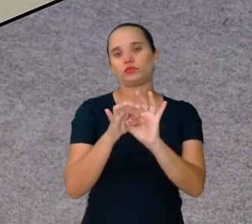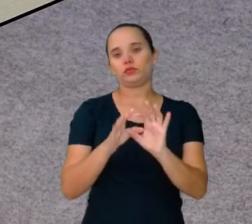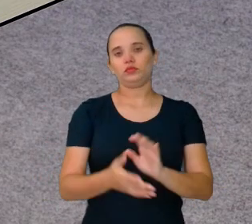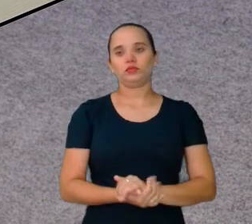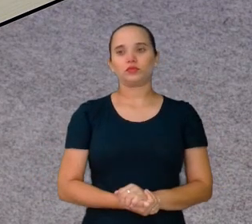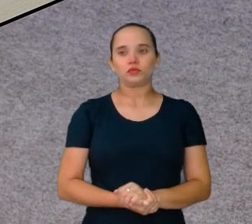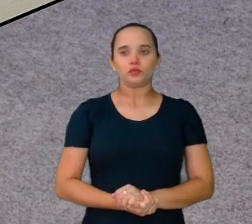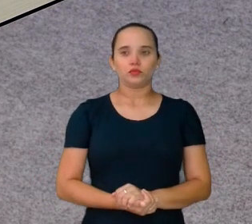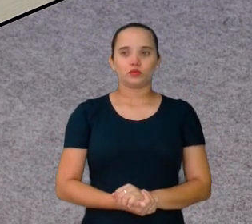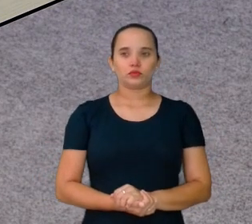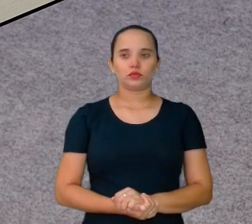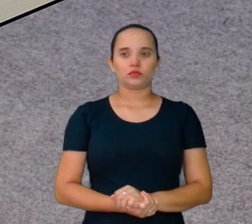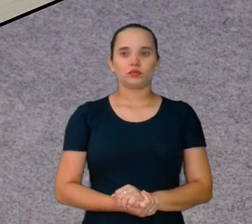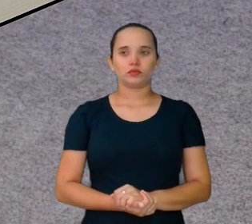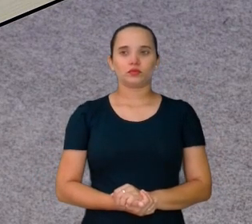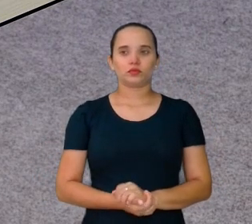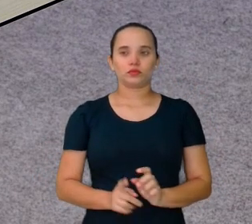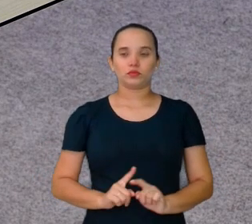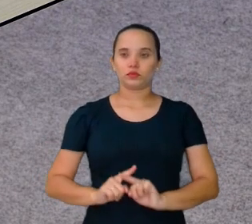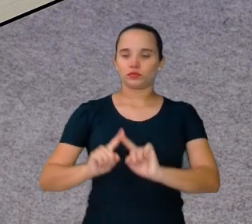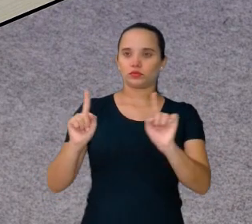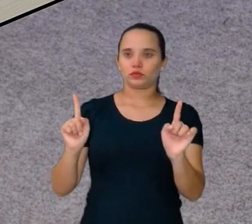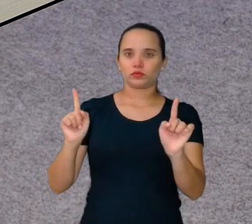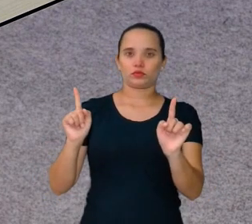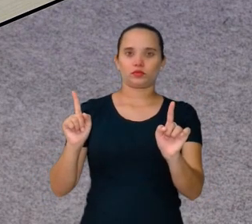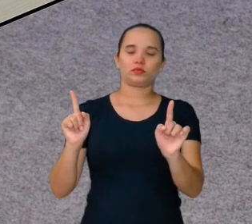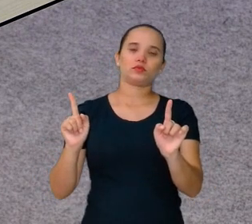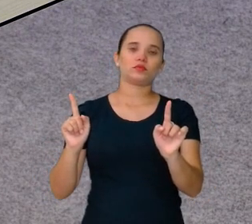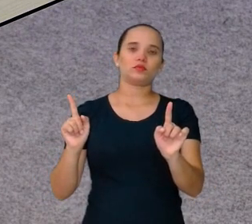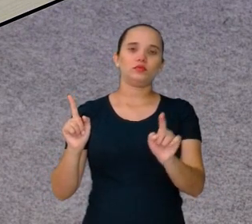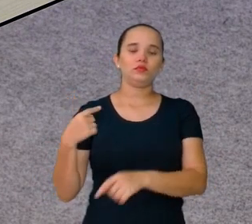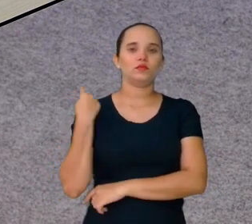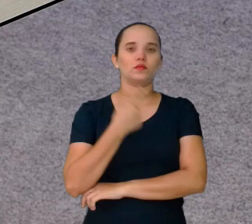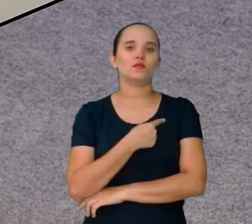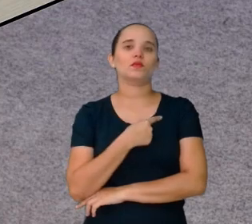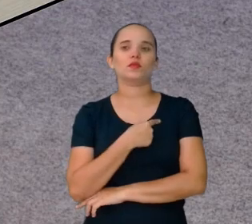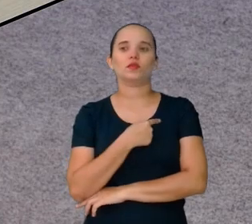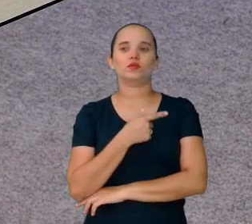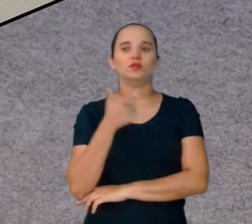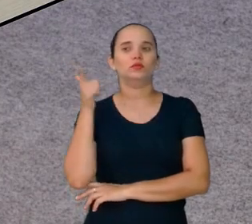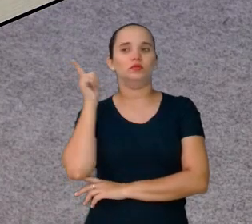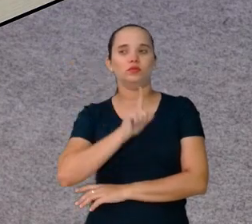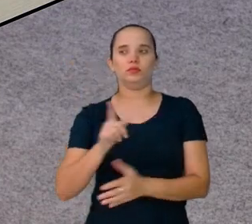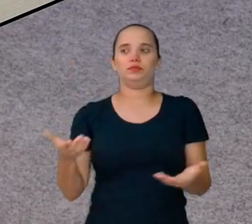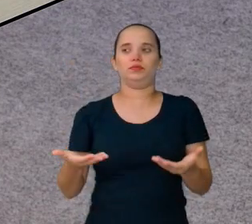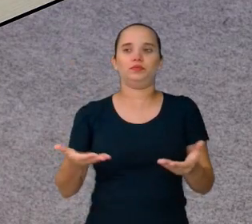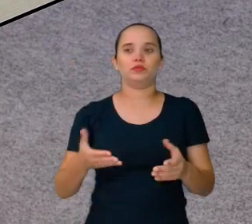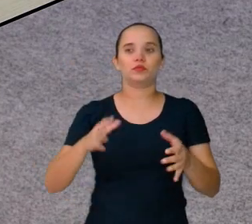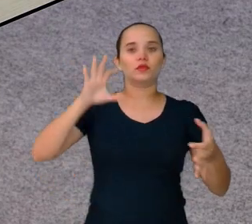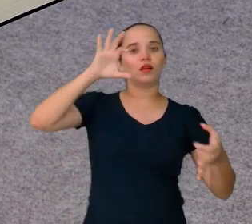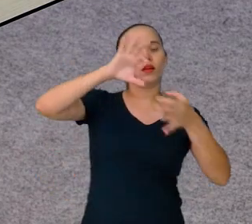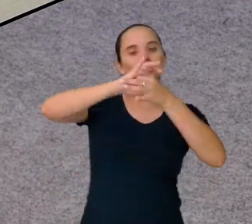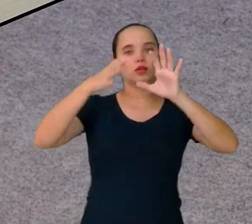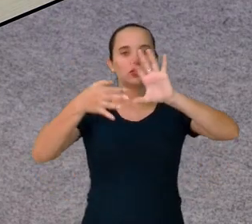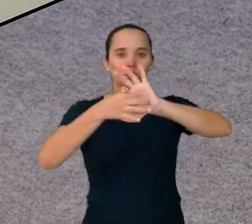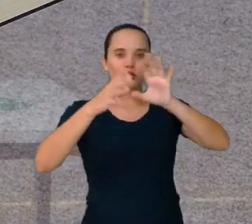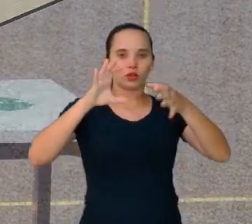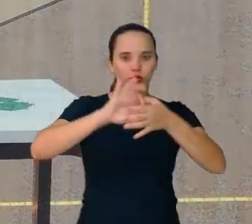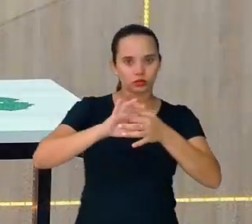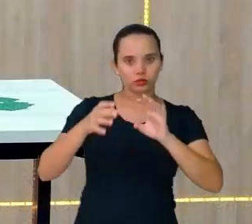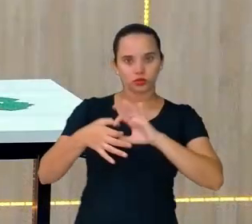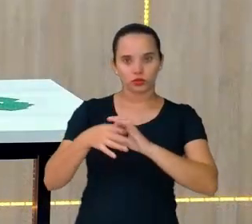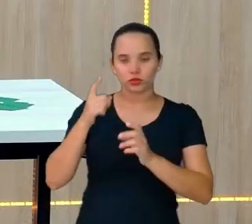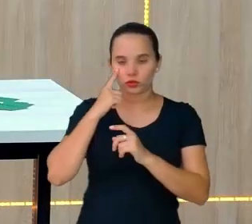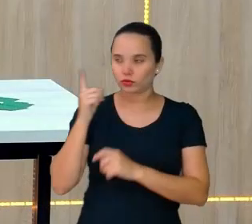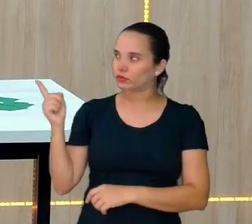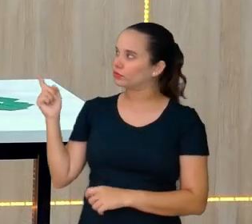Mas a gente pode agora falar dessas conexões. Dá um zoom aí